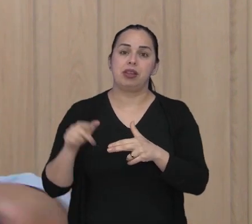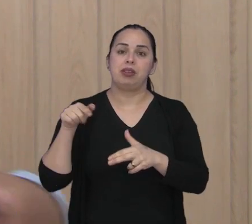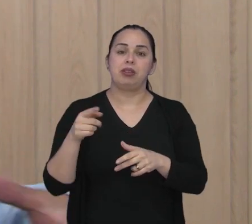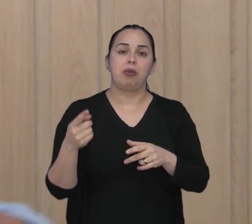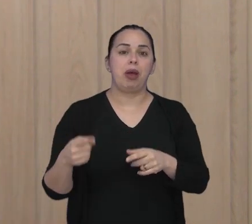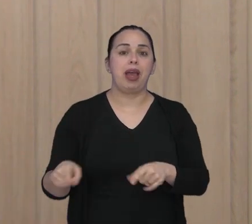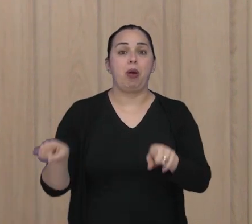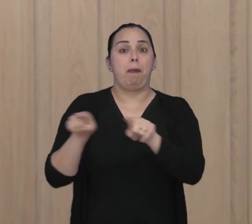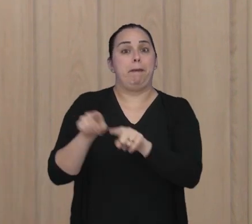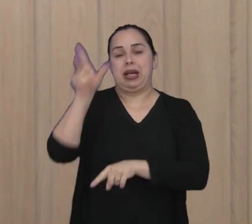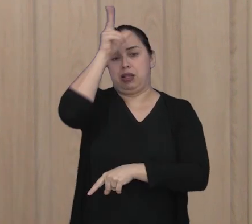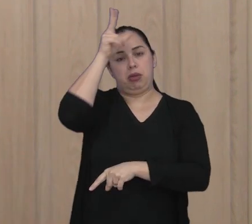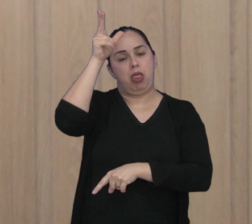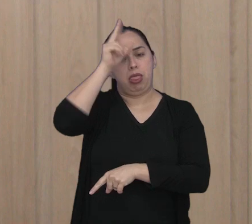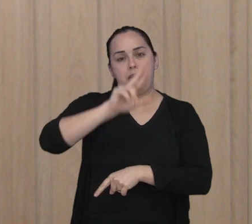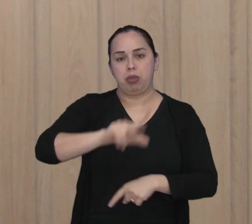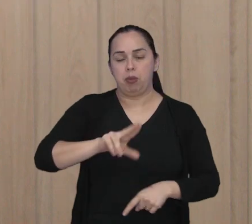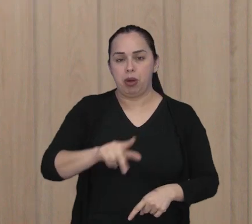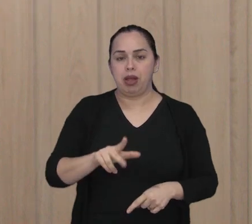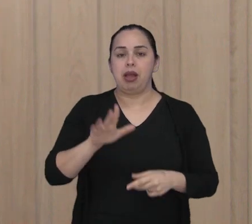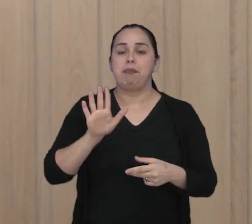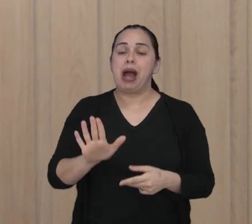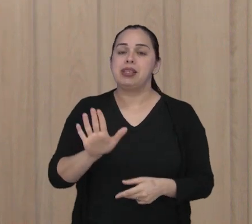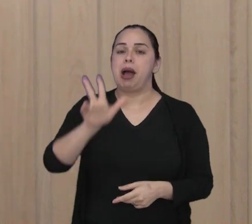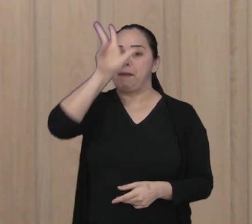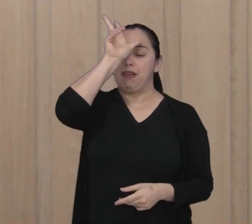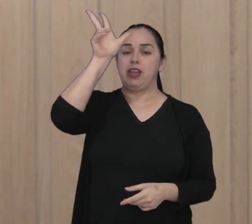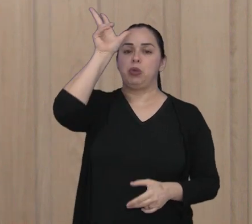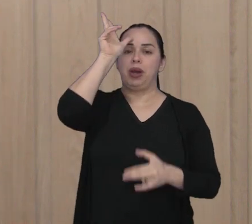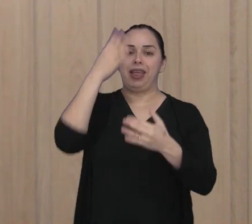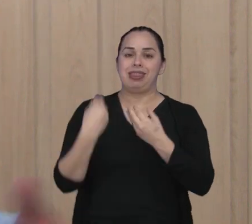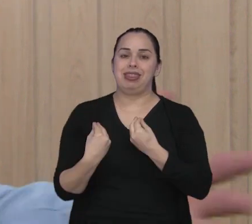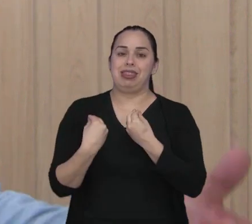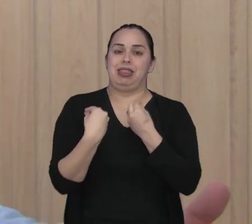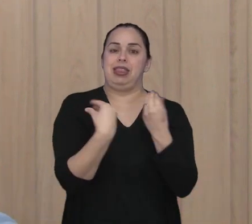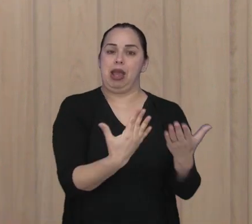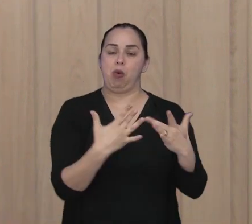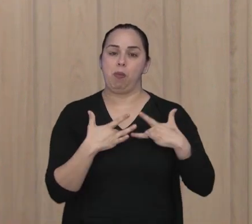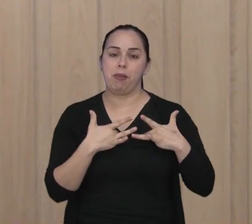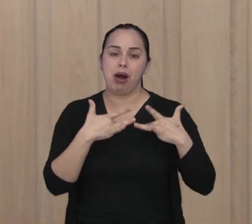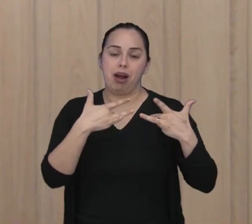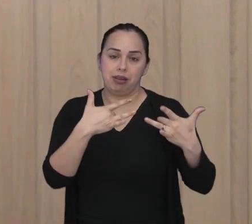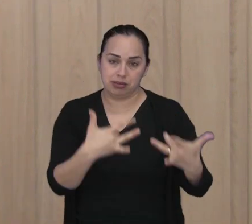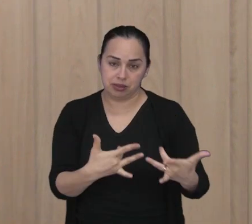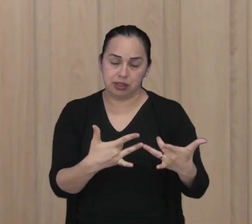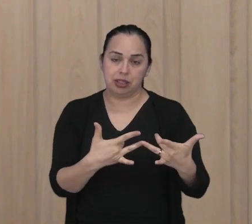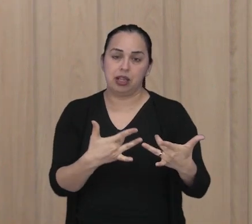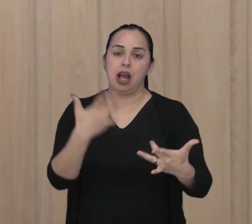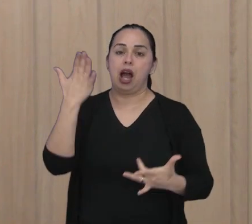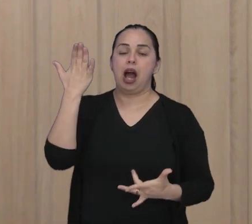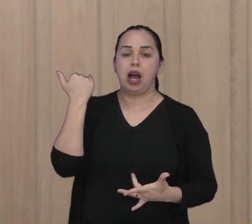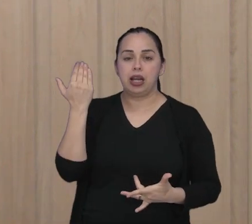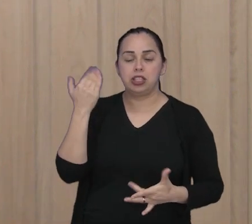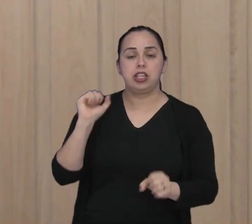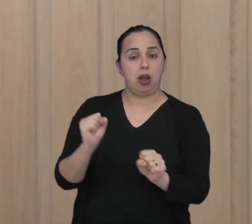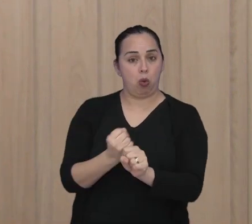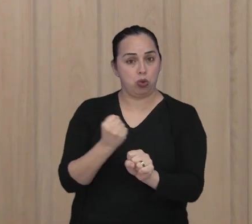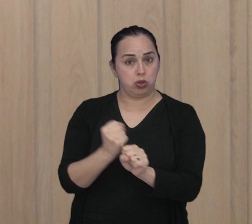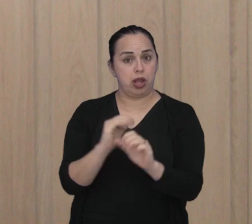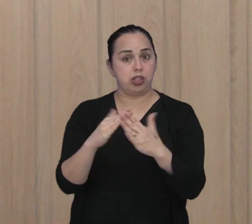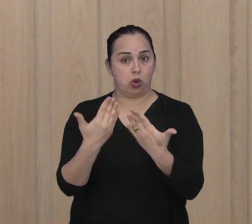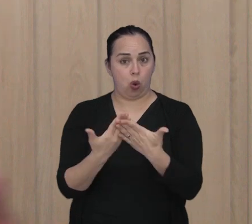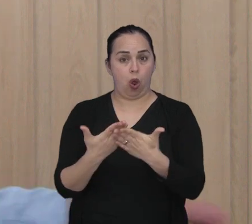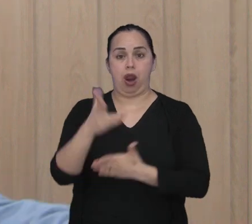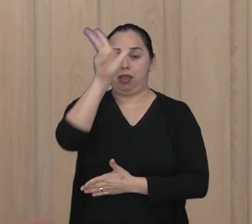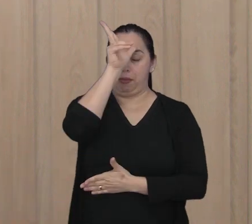Nesse caso não tem relação direta com a prefeitura. O papel da prefeitura é ceder aquela área, era uma área que já era destinada a uma escola